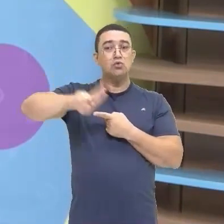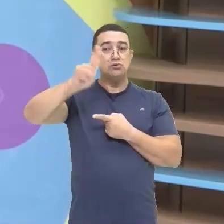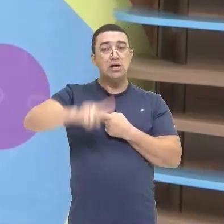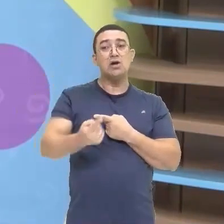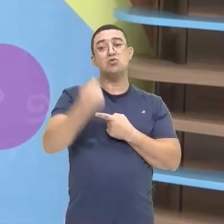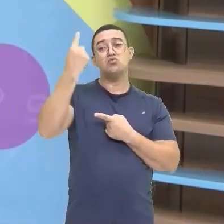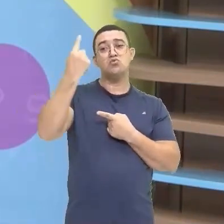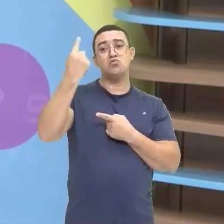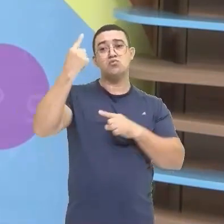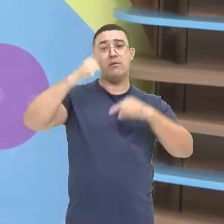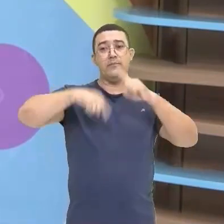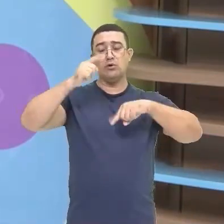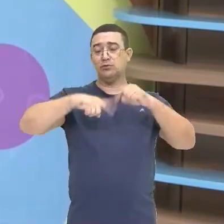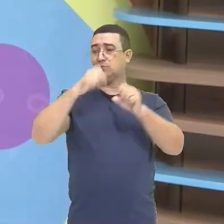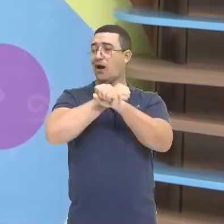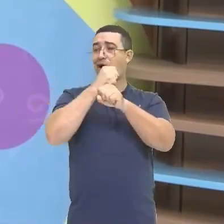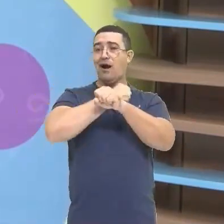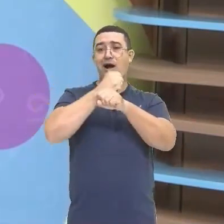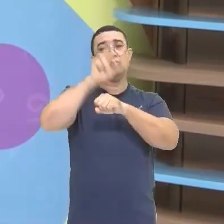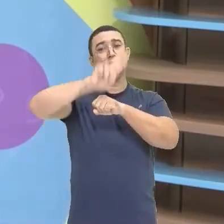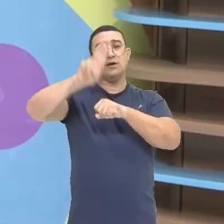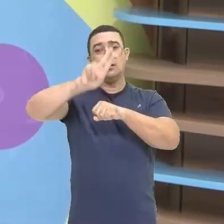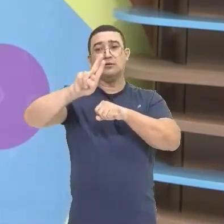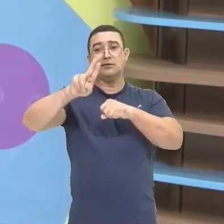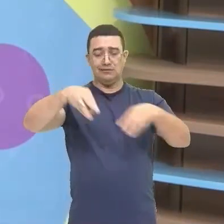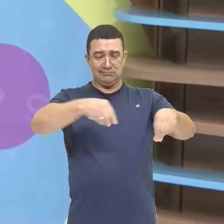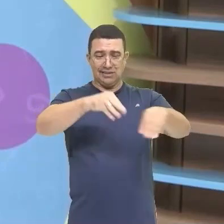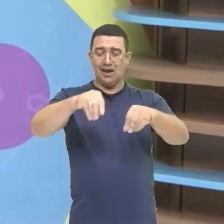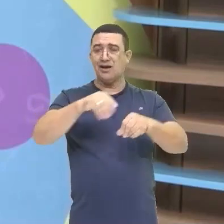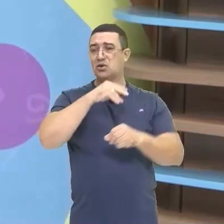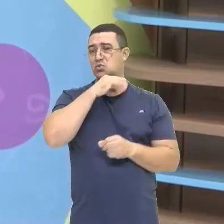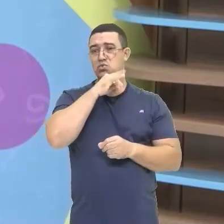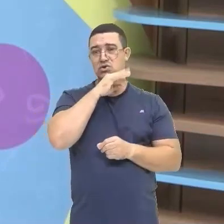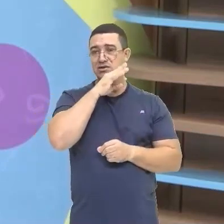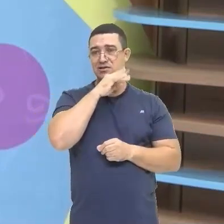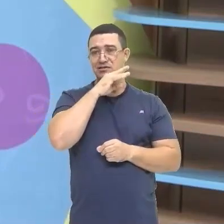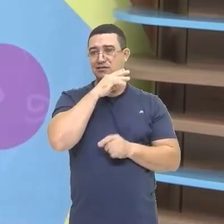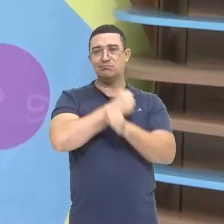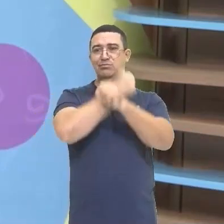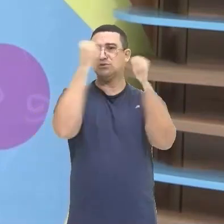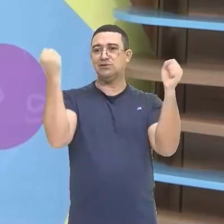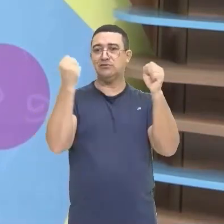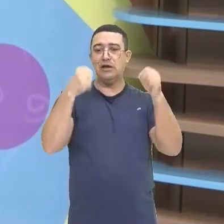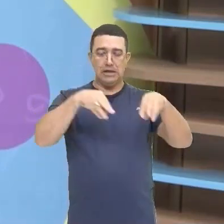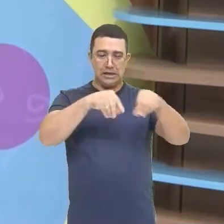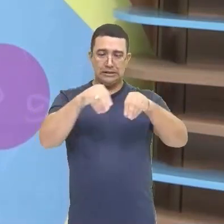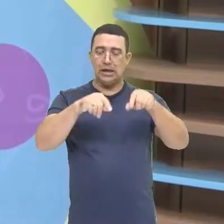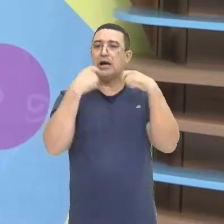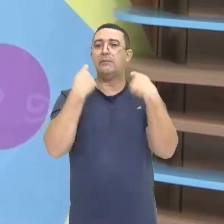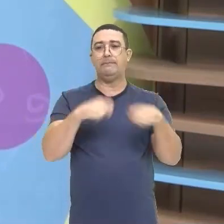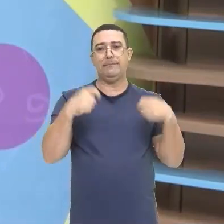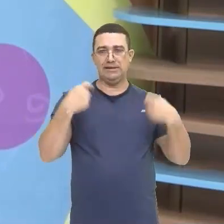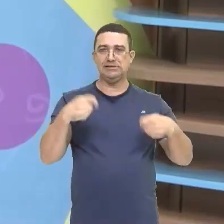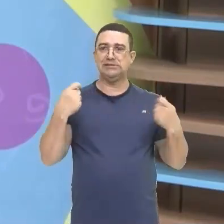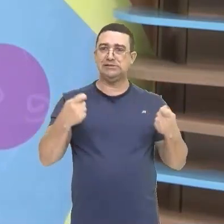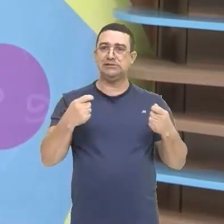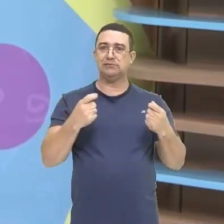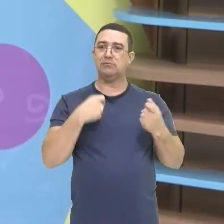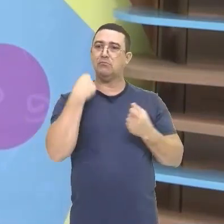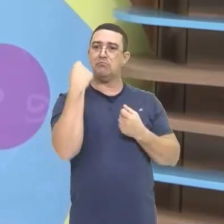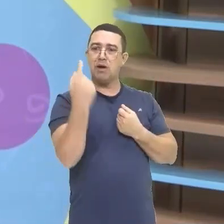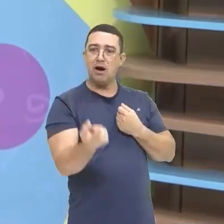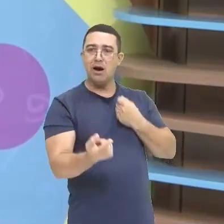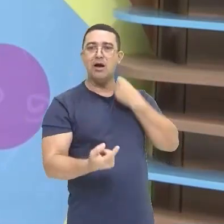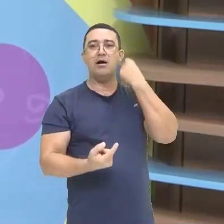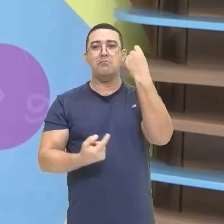um único item De um único produto Que foi cultivado Durante muitos anos E a gente sabe Que a terra Ela precisa